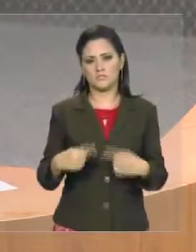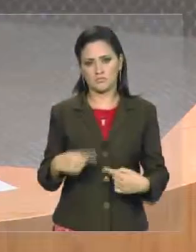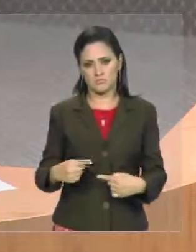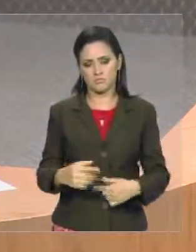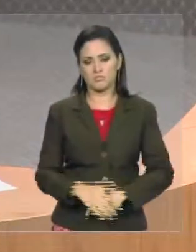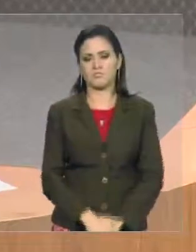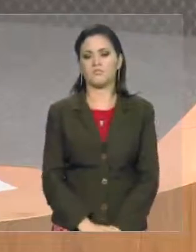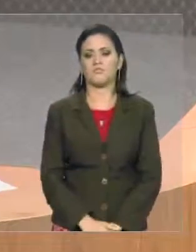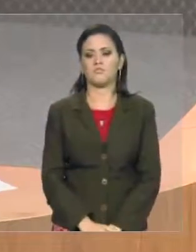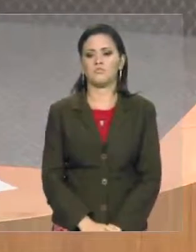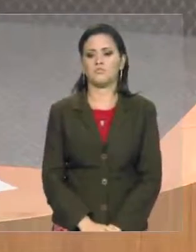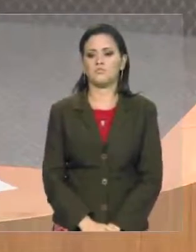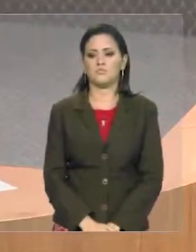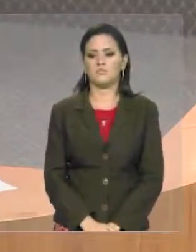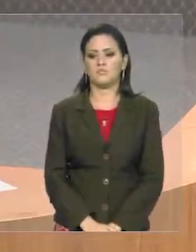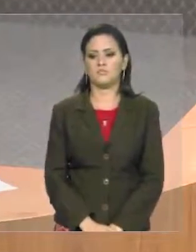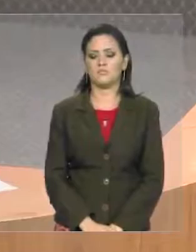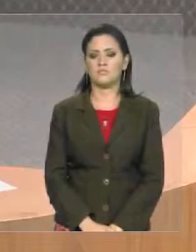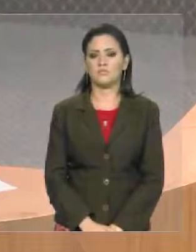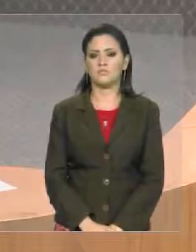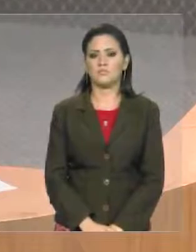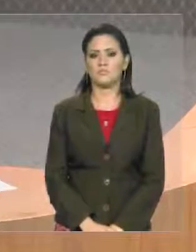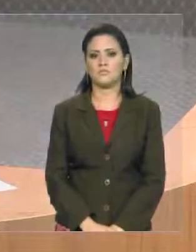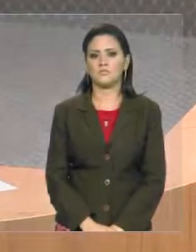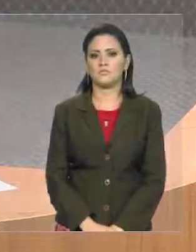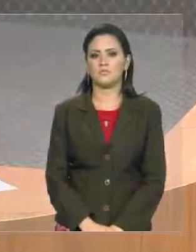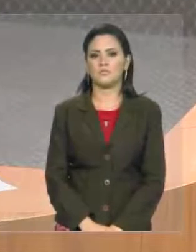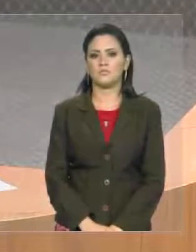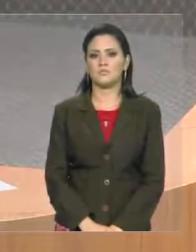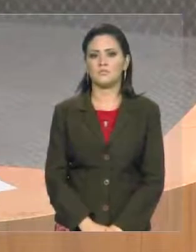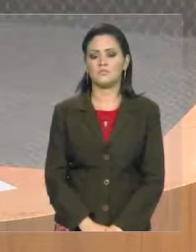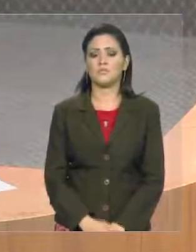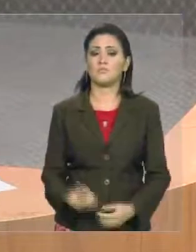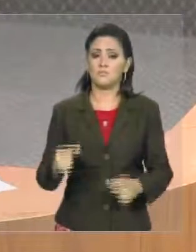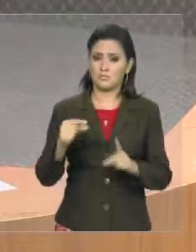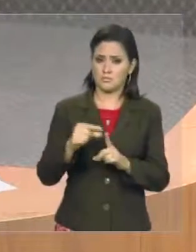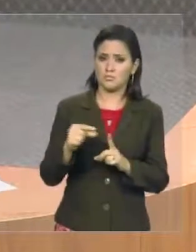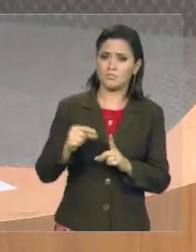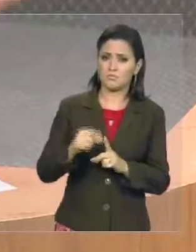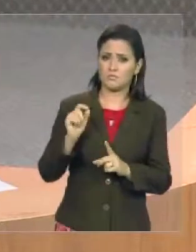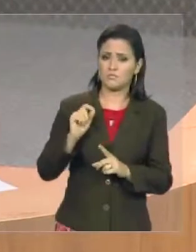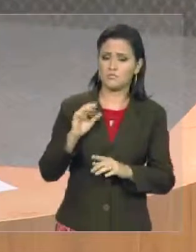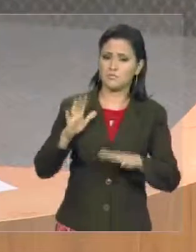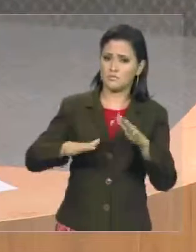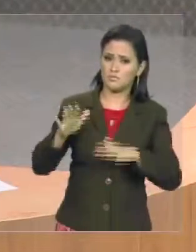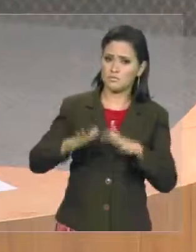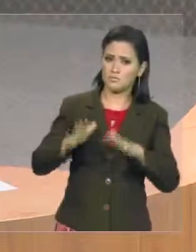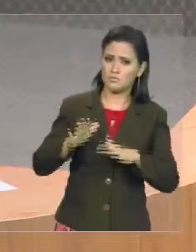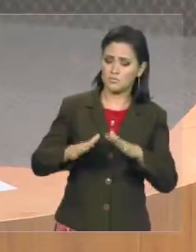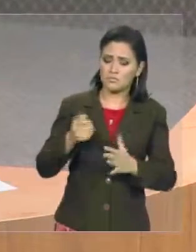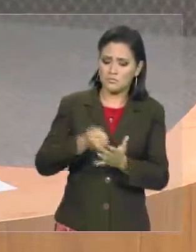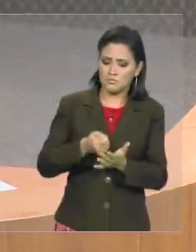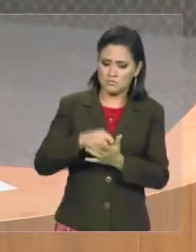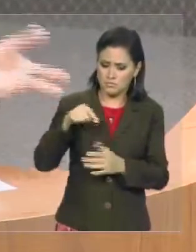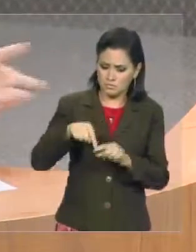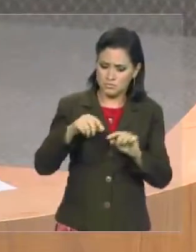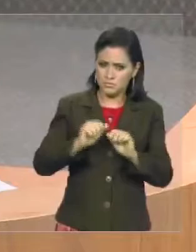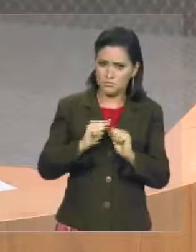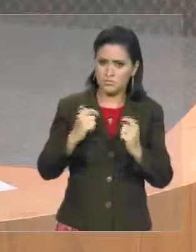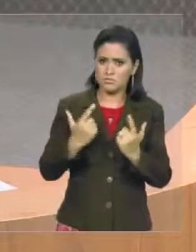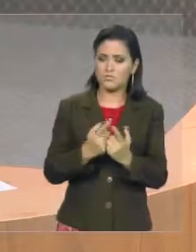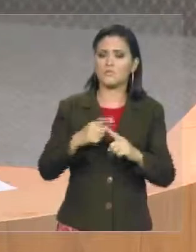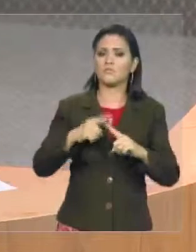Por que eu estou falando demagogia? Porque é uma palavra que às vezes se fala nessa casa, que se cobra nesta casa, mas existem muitos